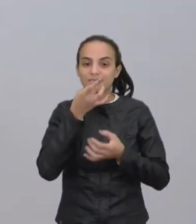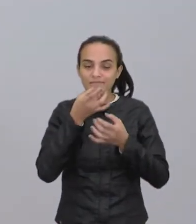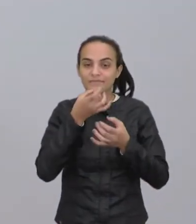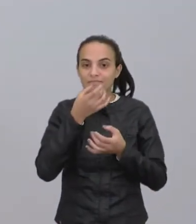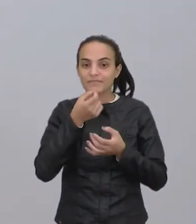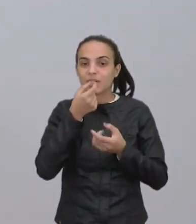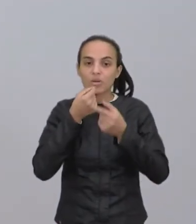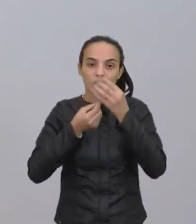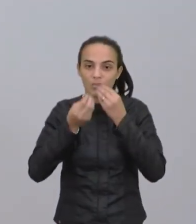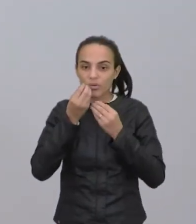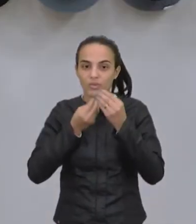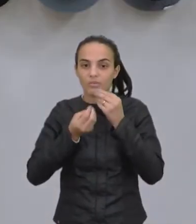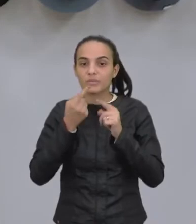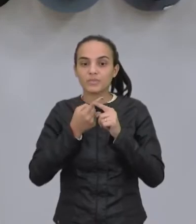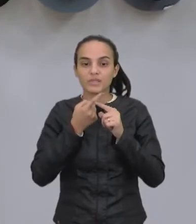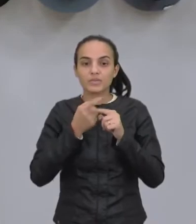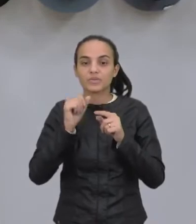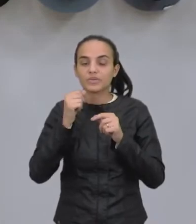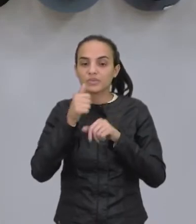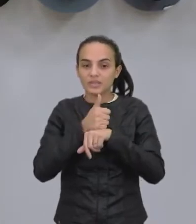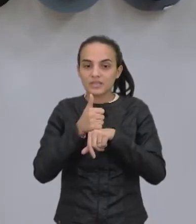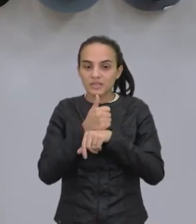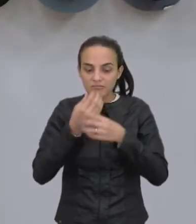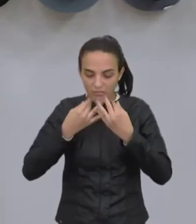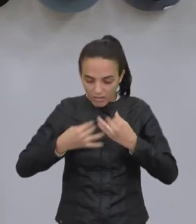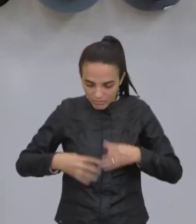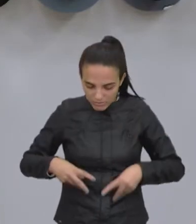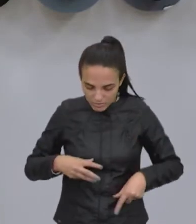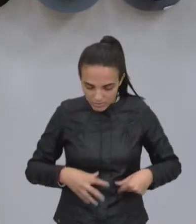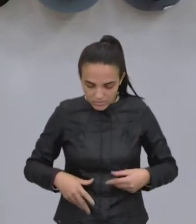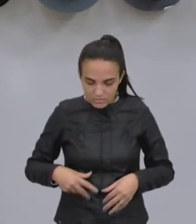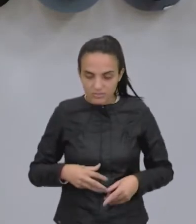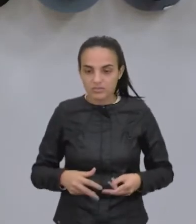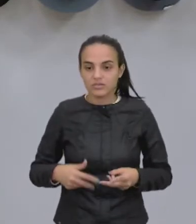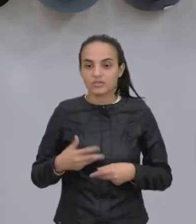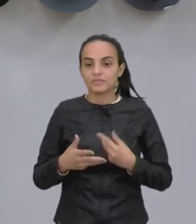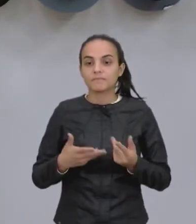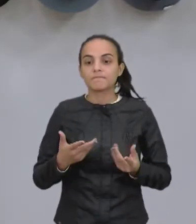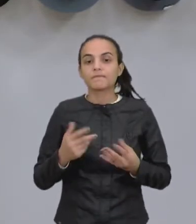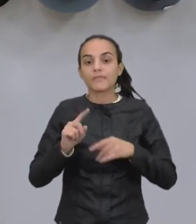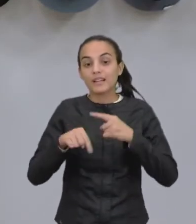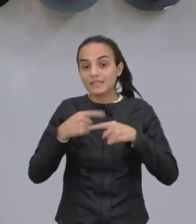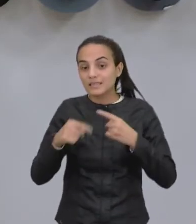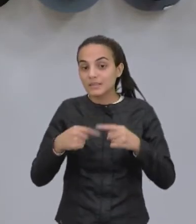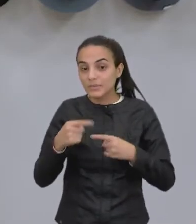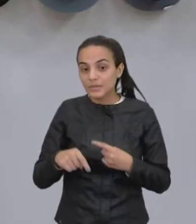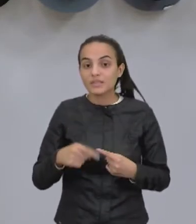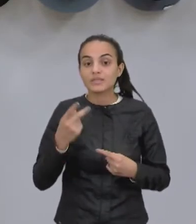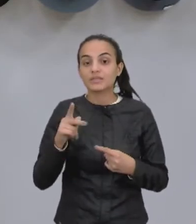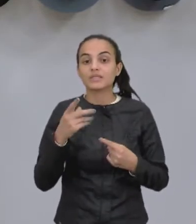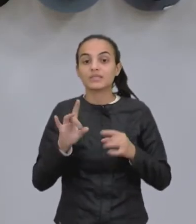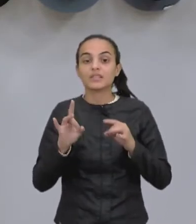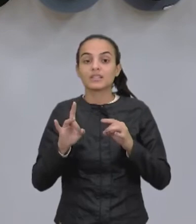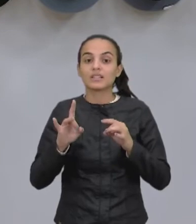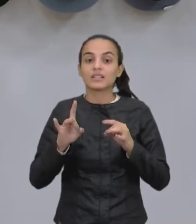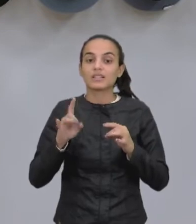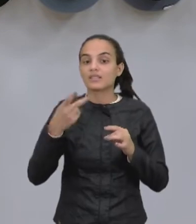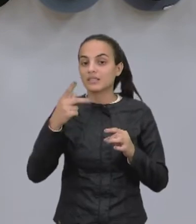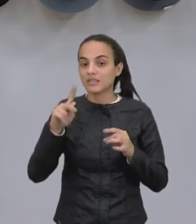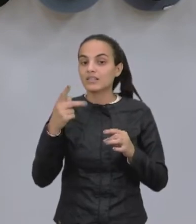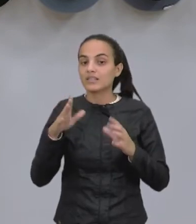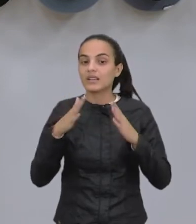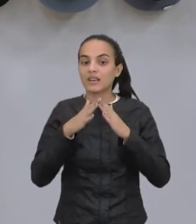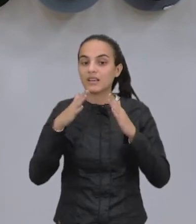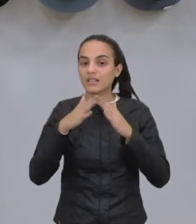sintetizado pelo organismo, você vai eliminar de alguma forma, né, e é depois você dá a descarga lá na sua casinha,